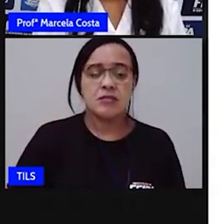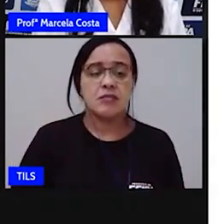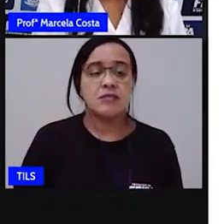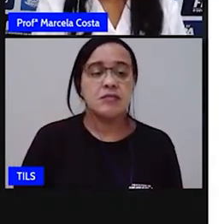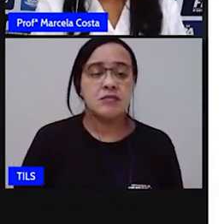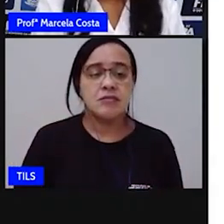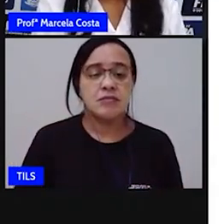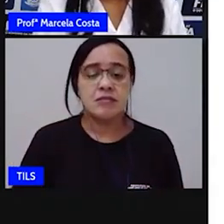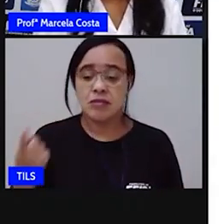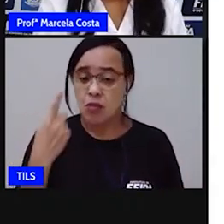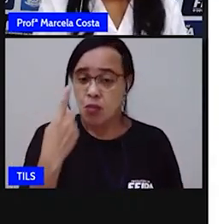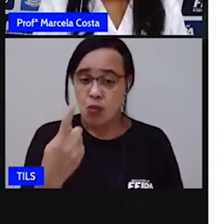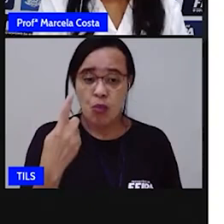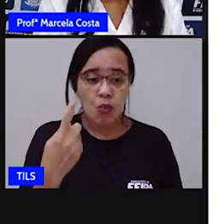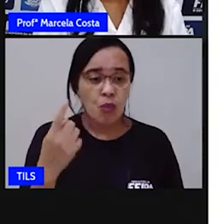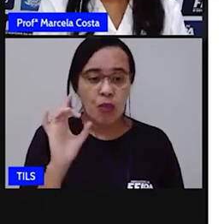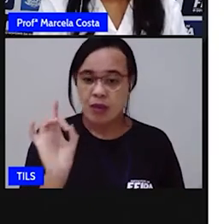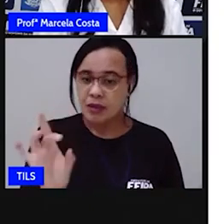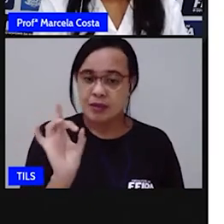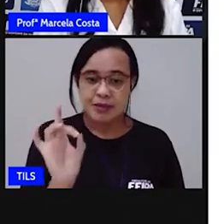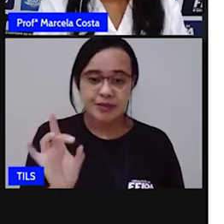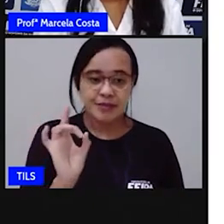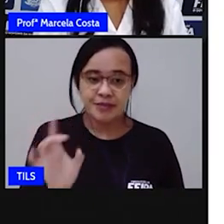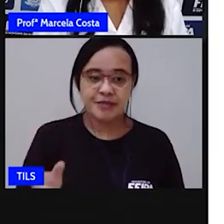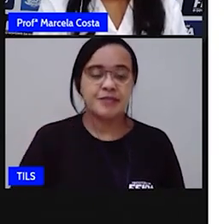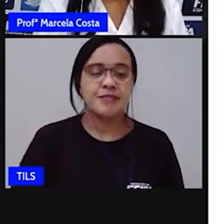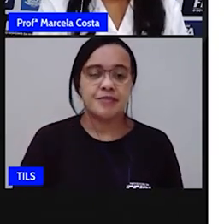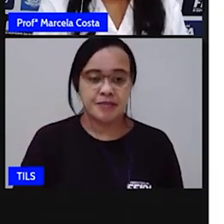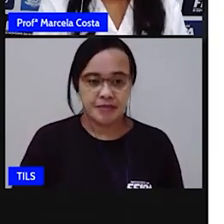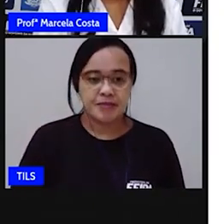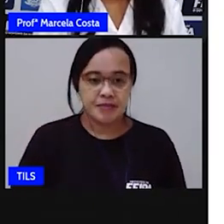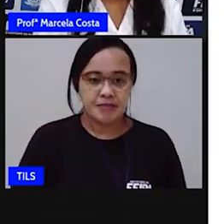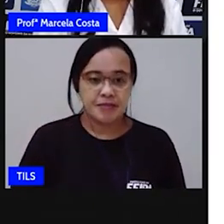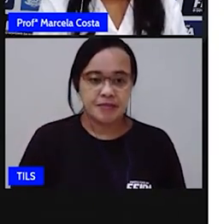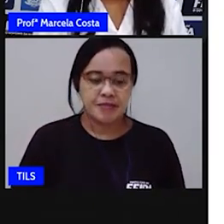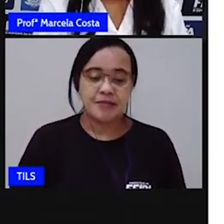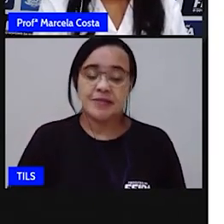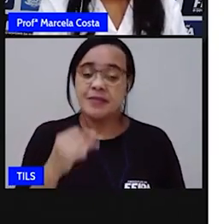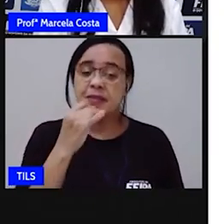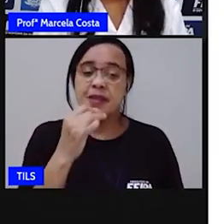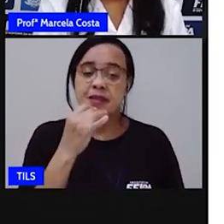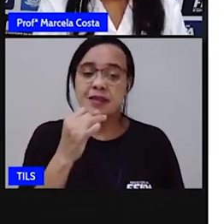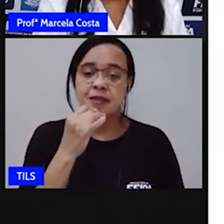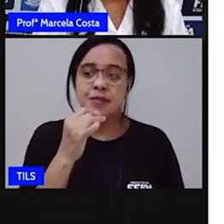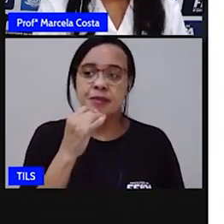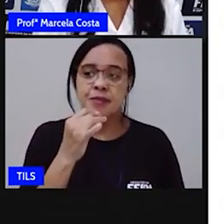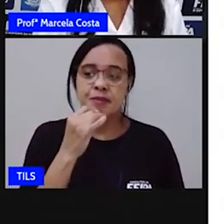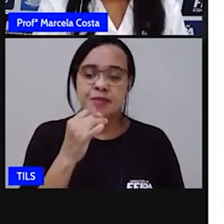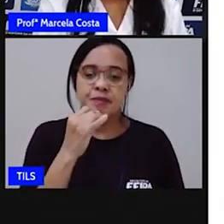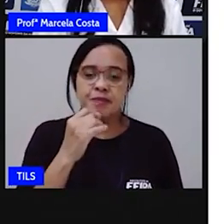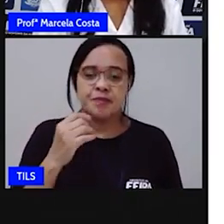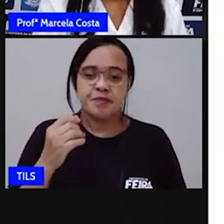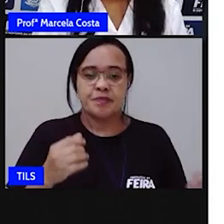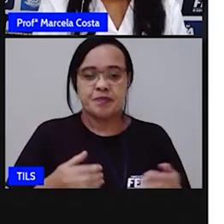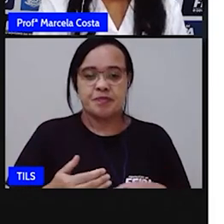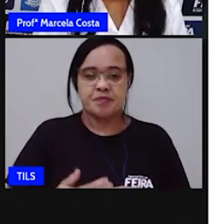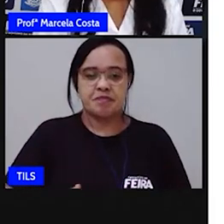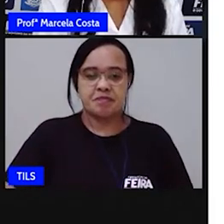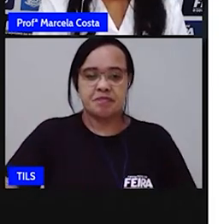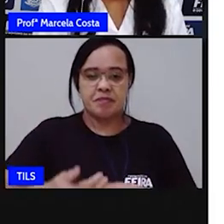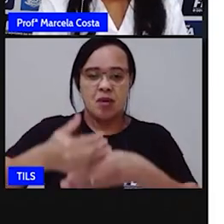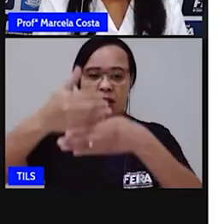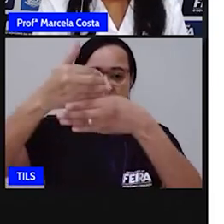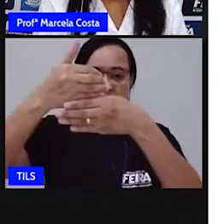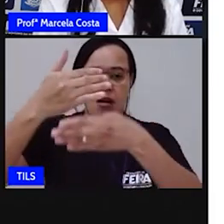Uma vez, né? Vamos ver outro exemplo. Parede. Ó.